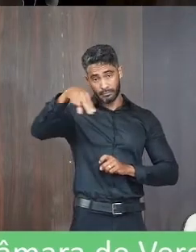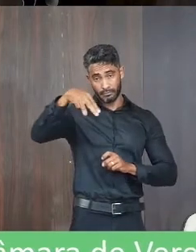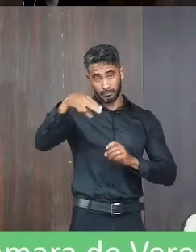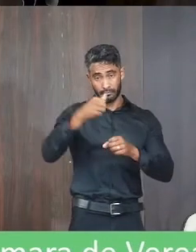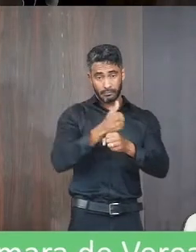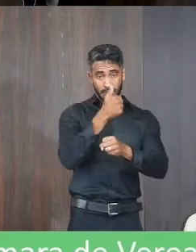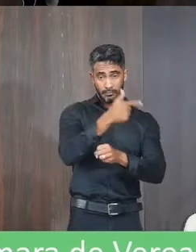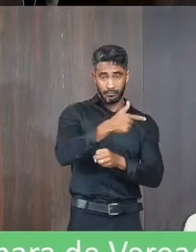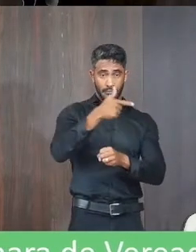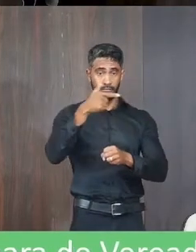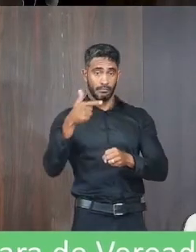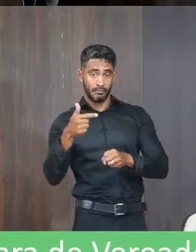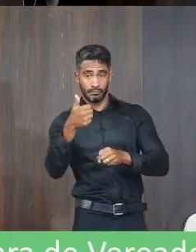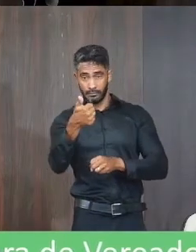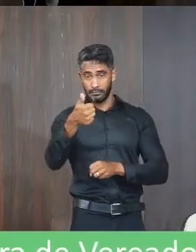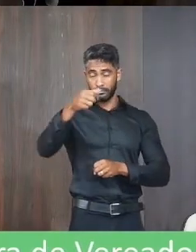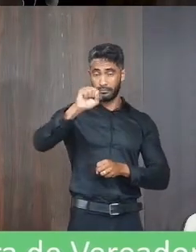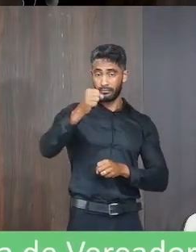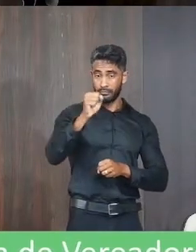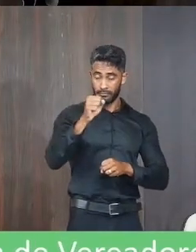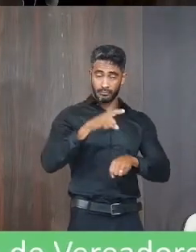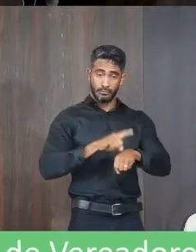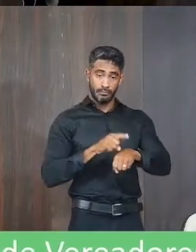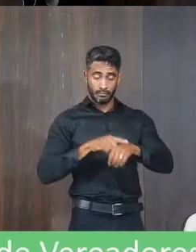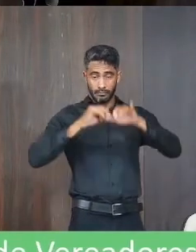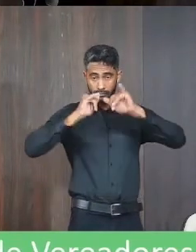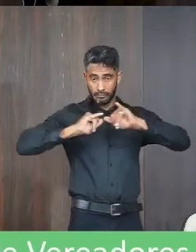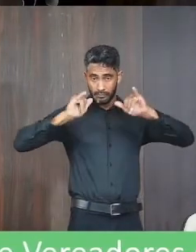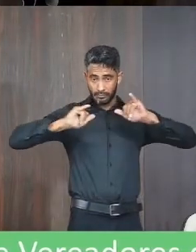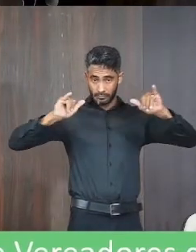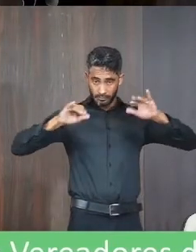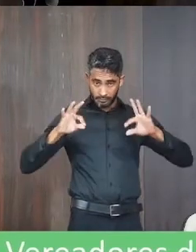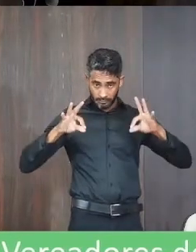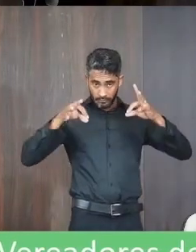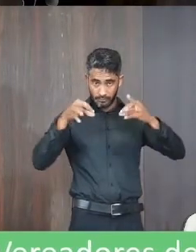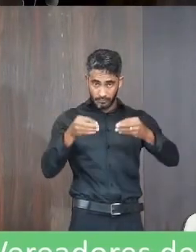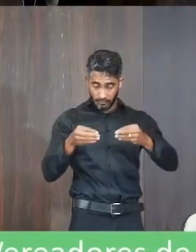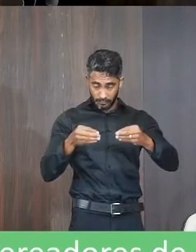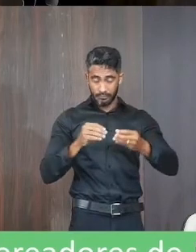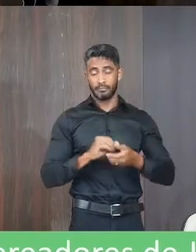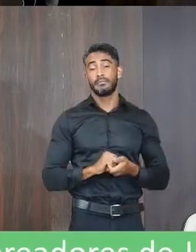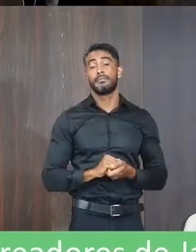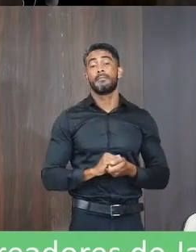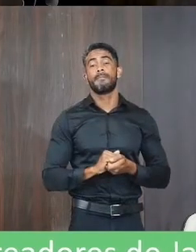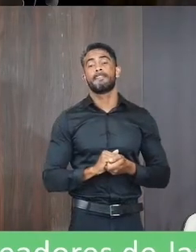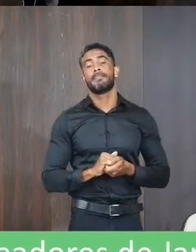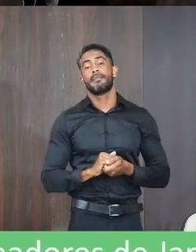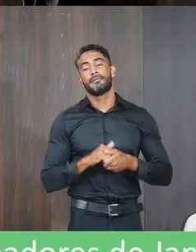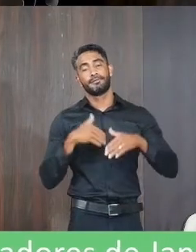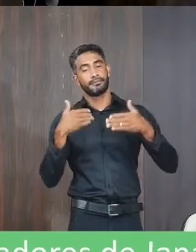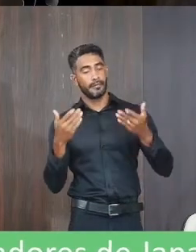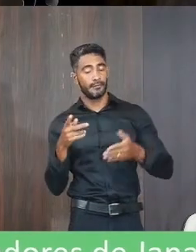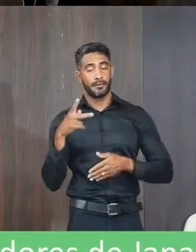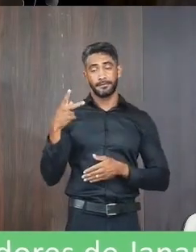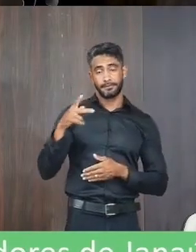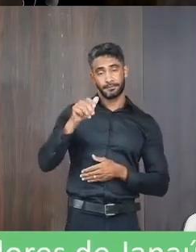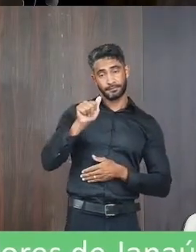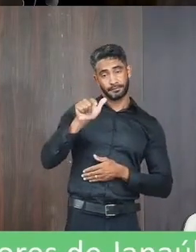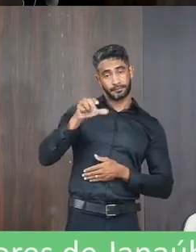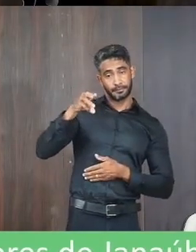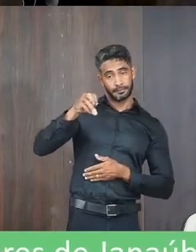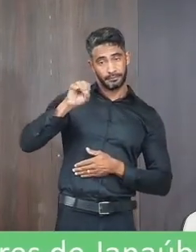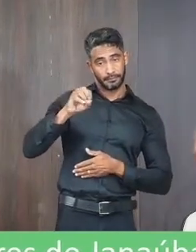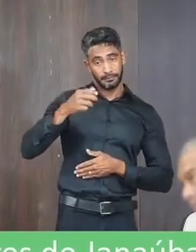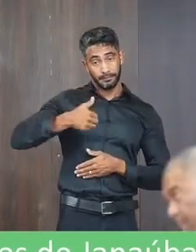de 2022, às 18h, com pauta do dia a ser anunciada posteriormente. Assim, eu, Almir de Santos,